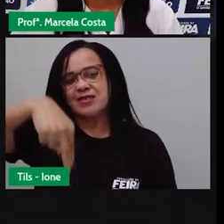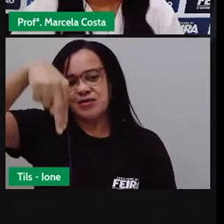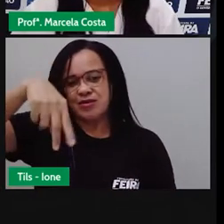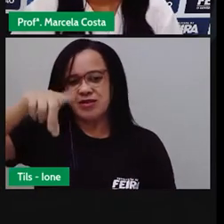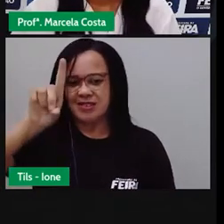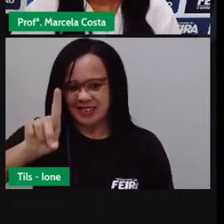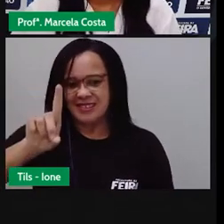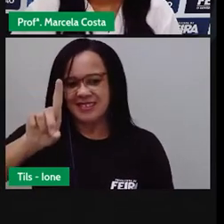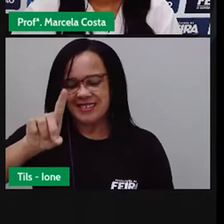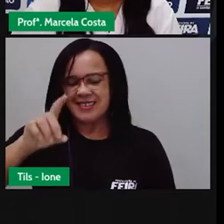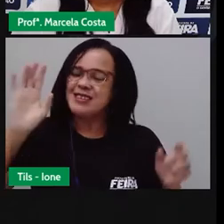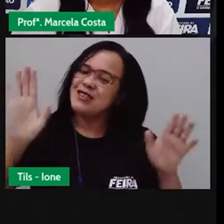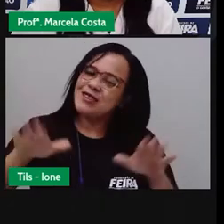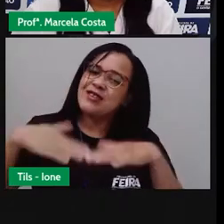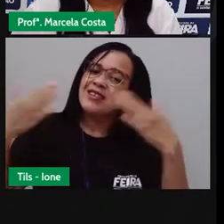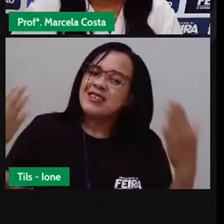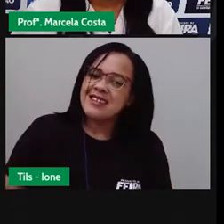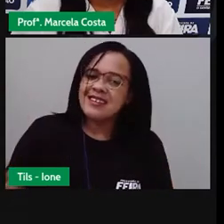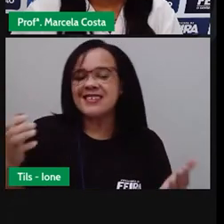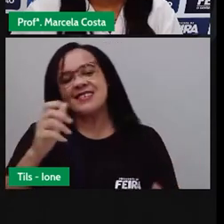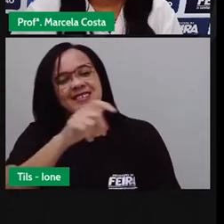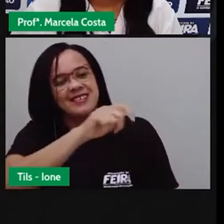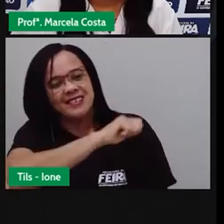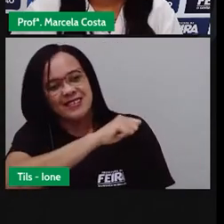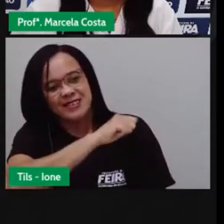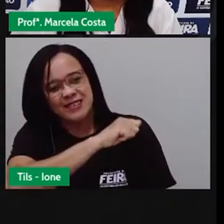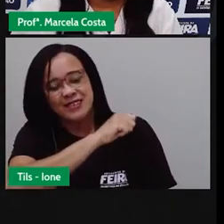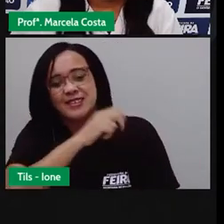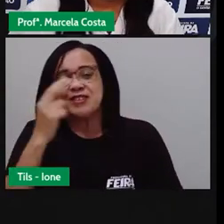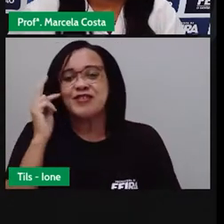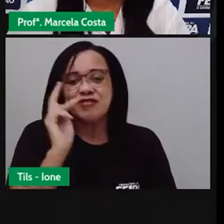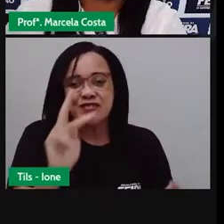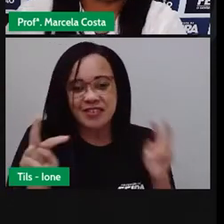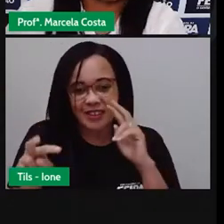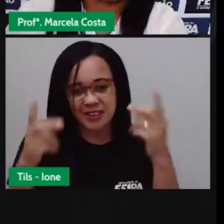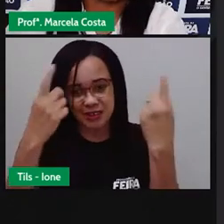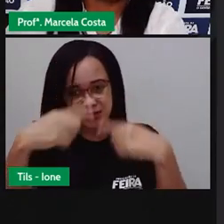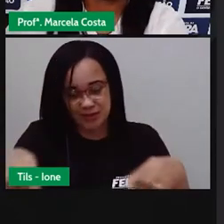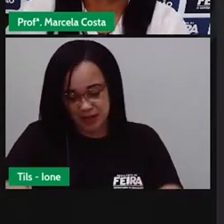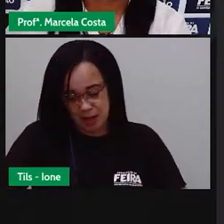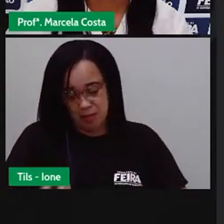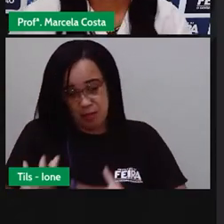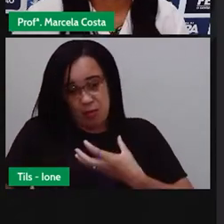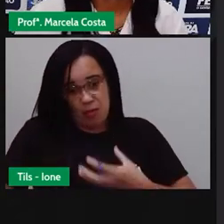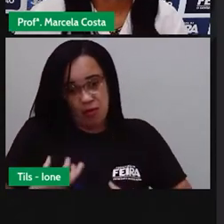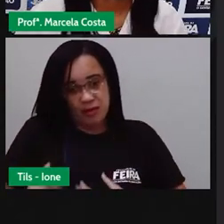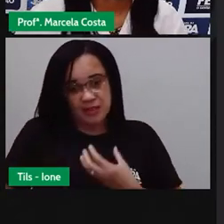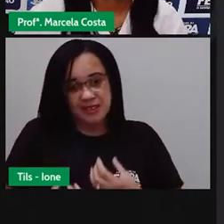Então, criançada, vocês gostaram dessa poesia?